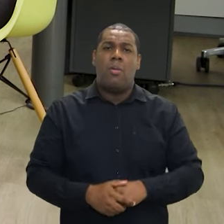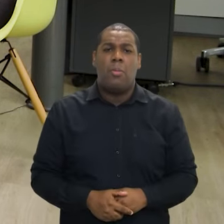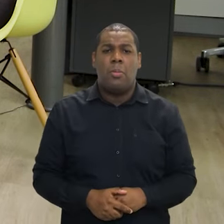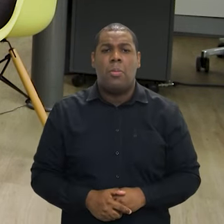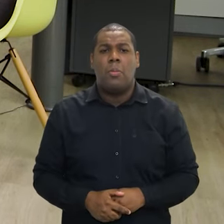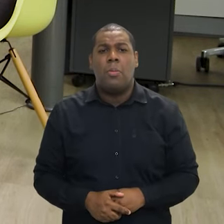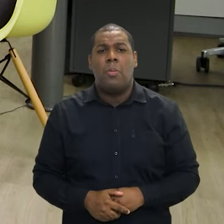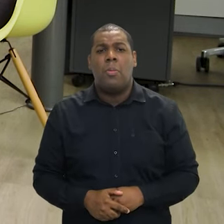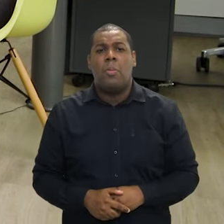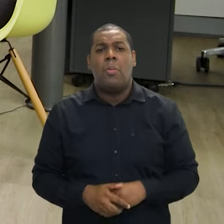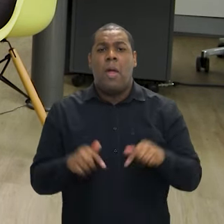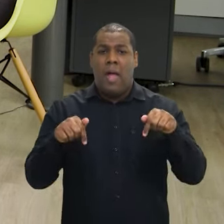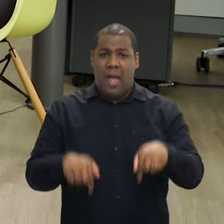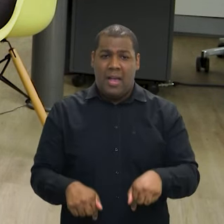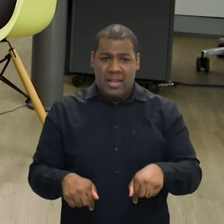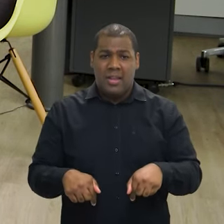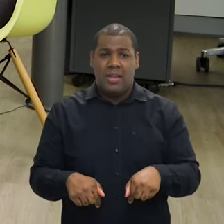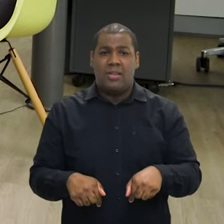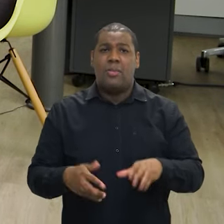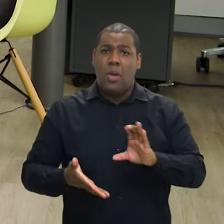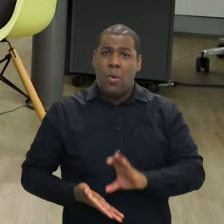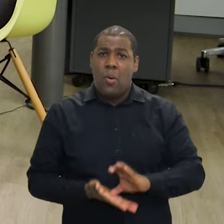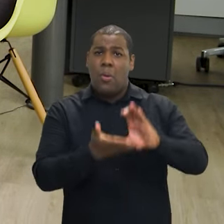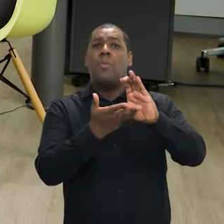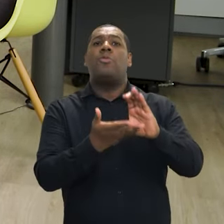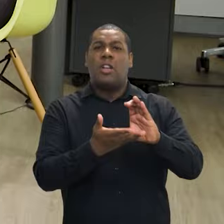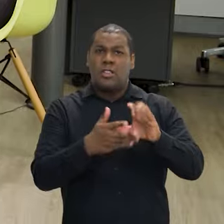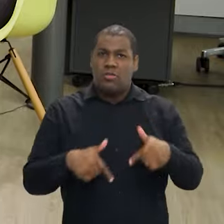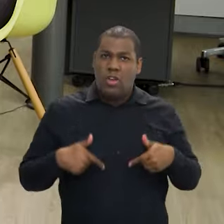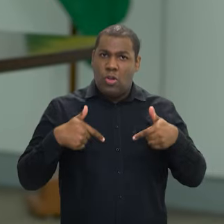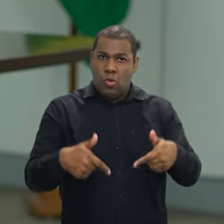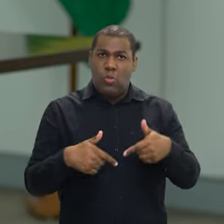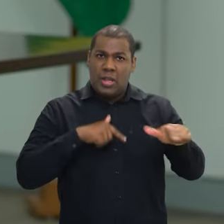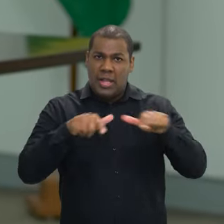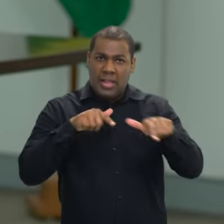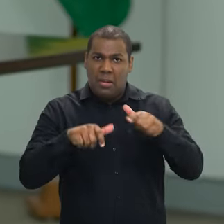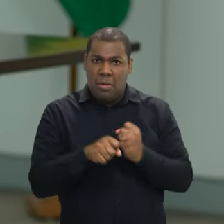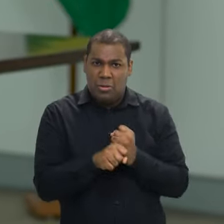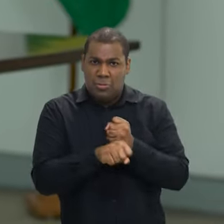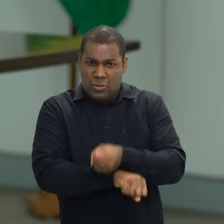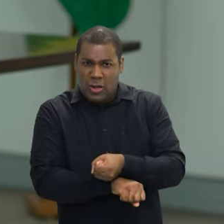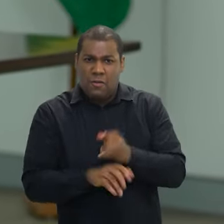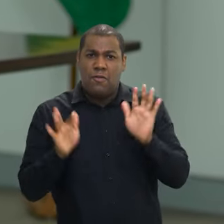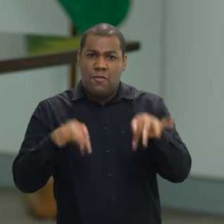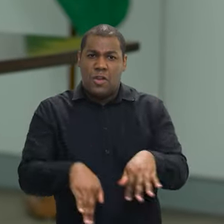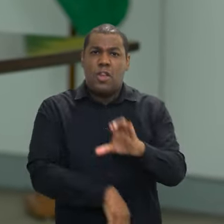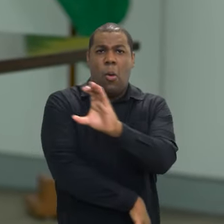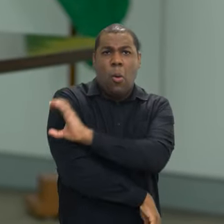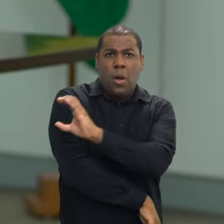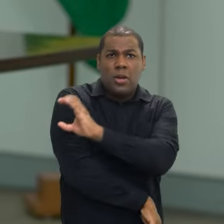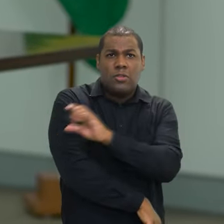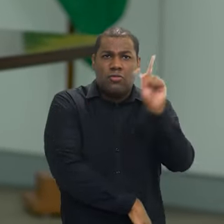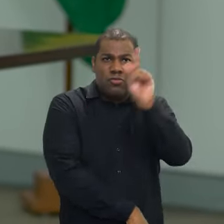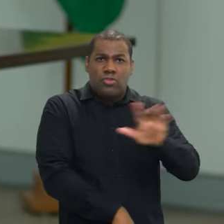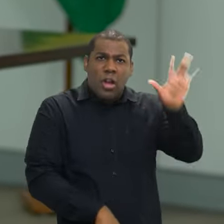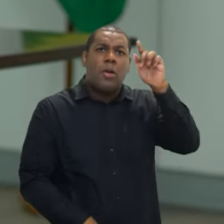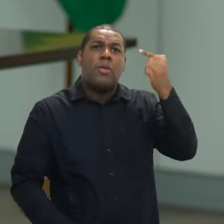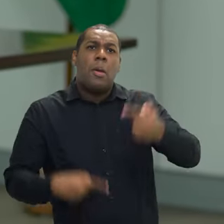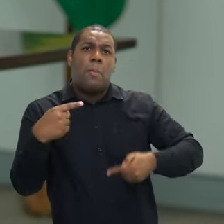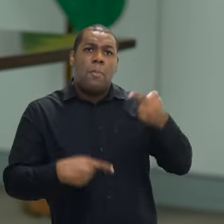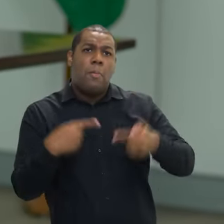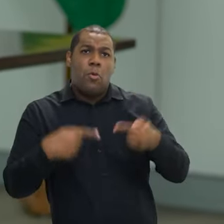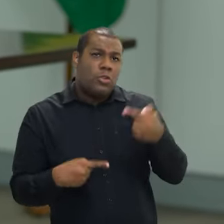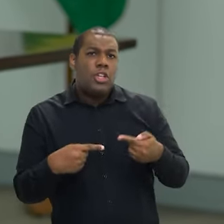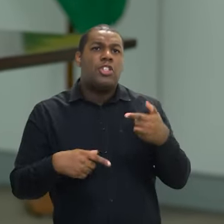Então, nós temos aqui a Comissão de Enfrentamento ao Trabalho Escravo, uma coordenação geral que cuida da